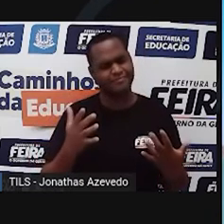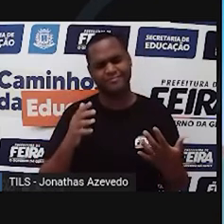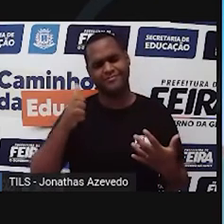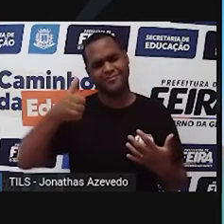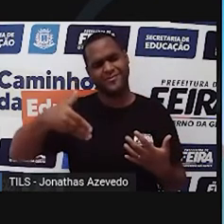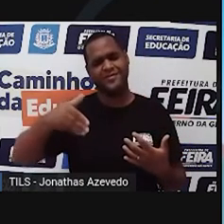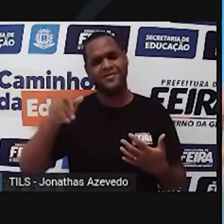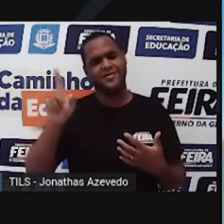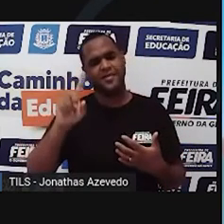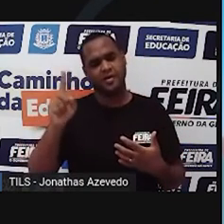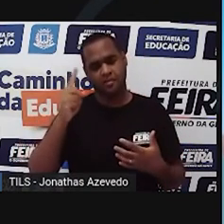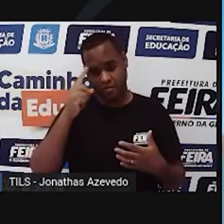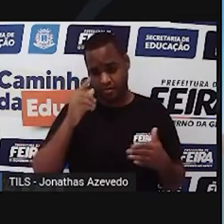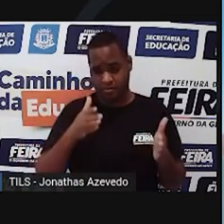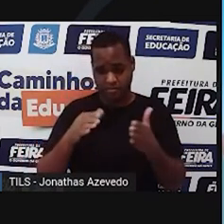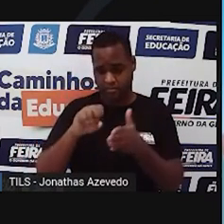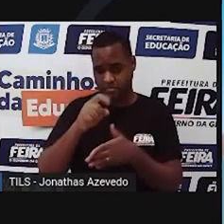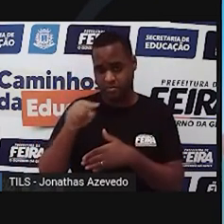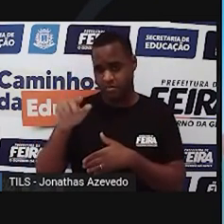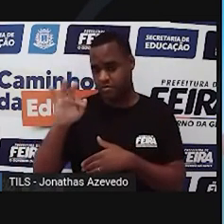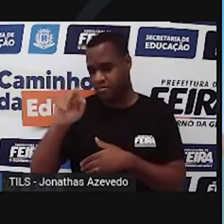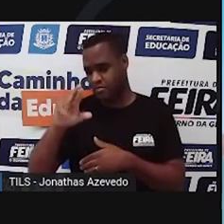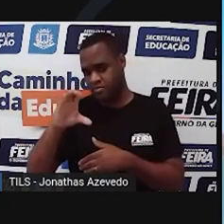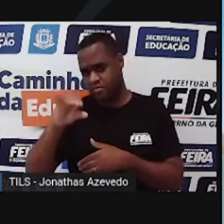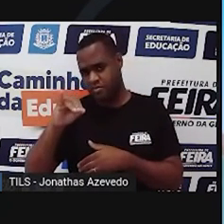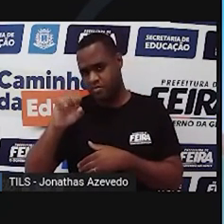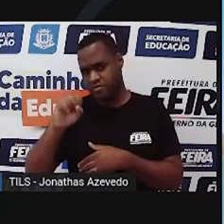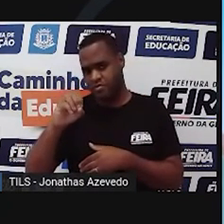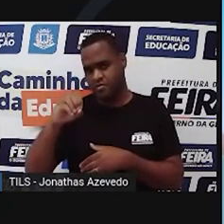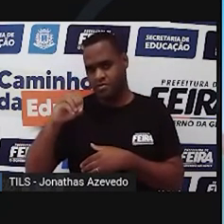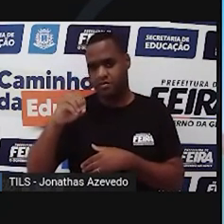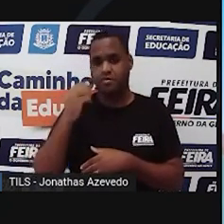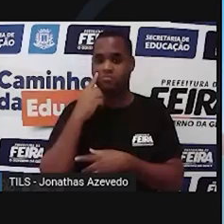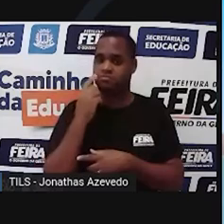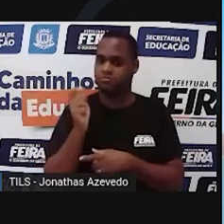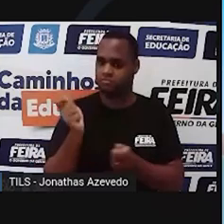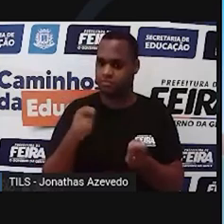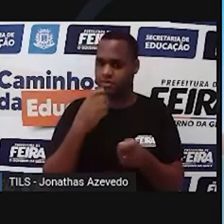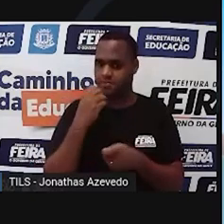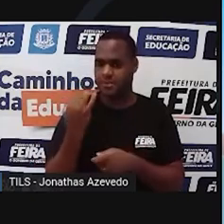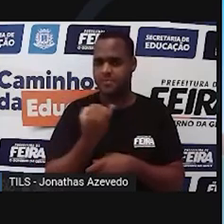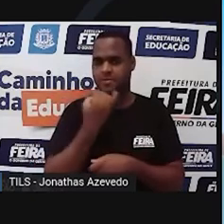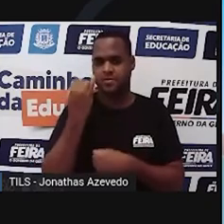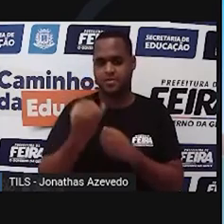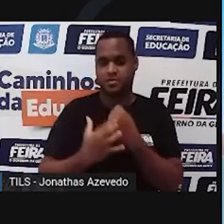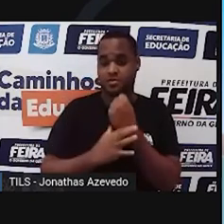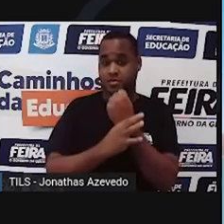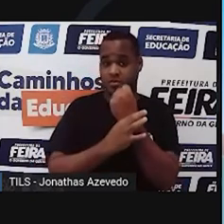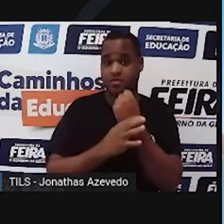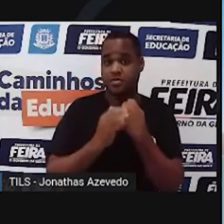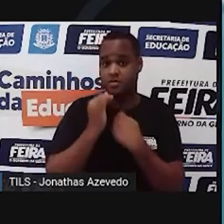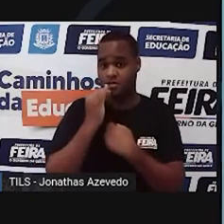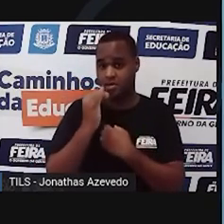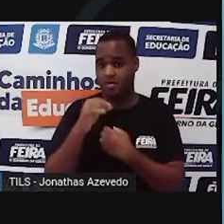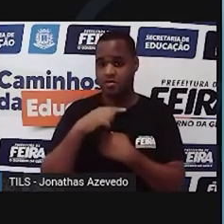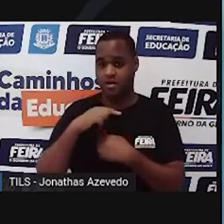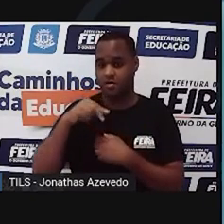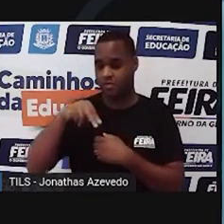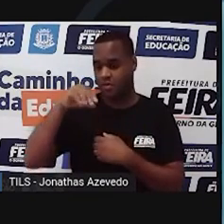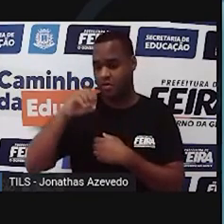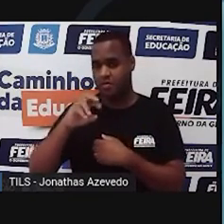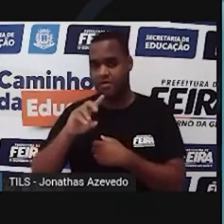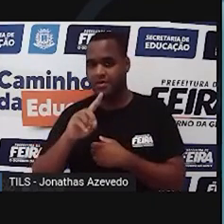O Rio São Francisco e a usina de Sobradinho contribuem e muito para a segurança elétrica aqui do Nordeste.